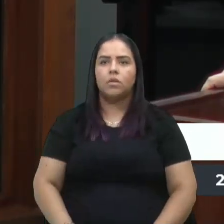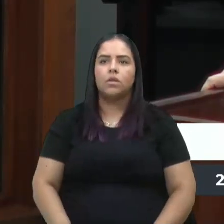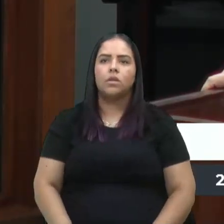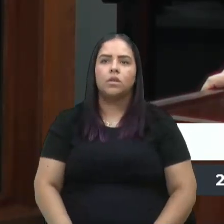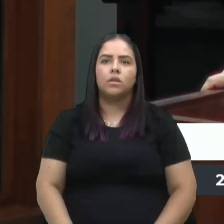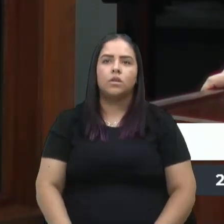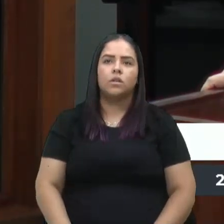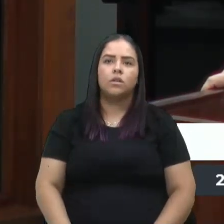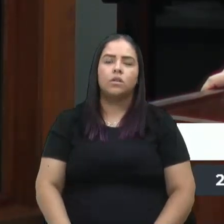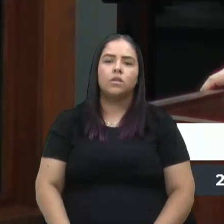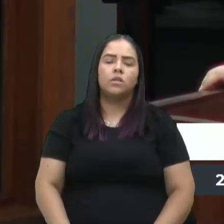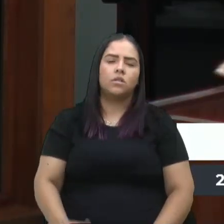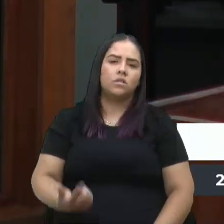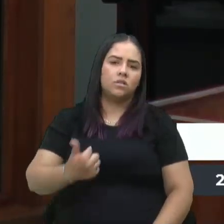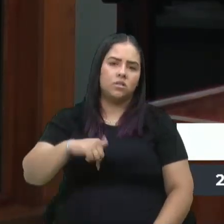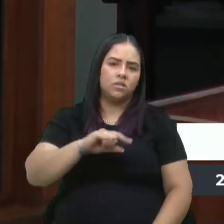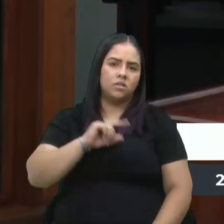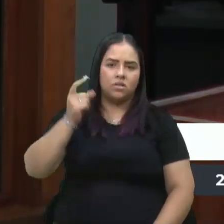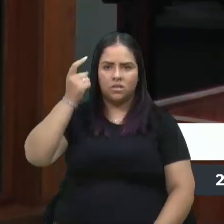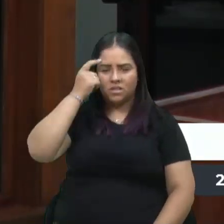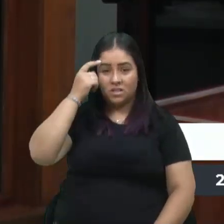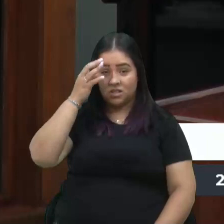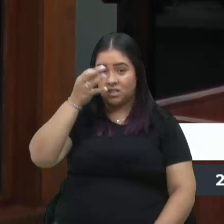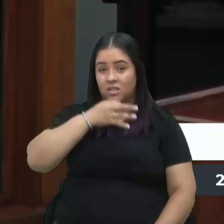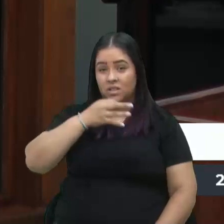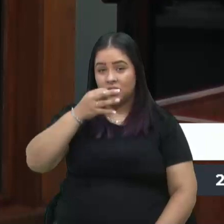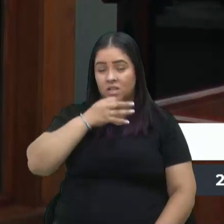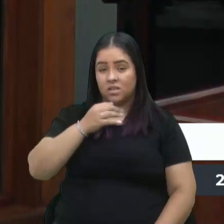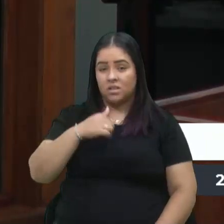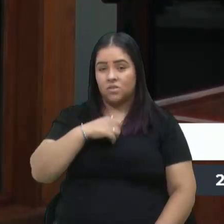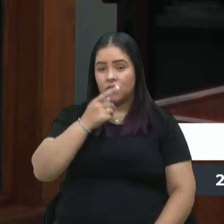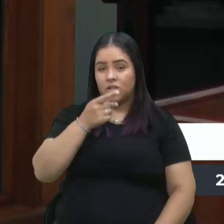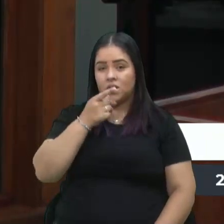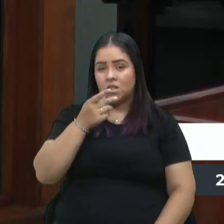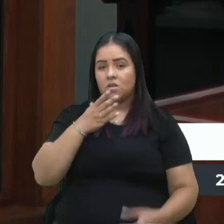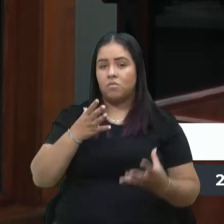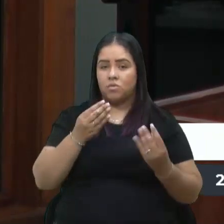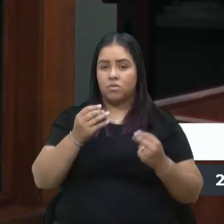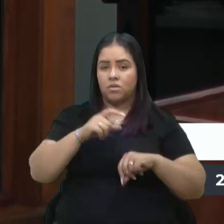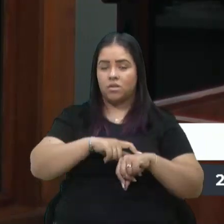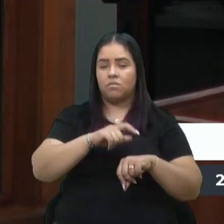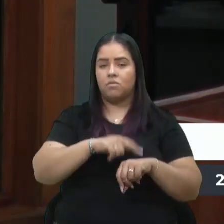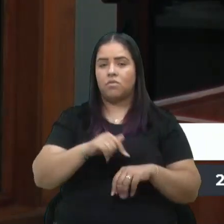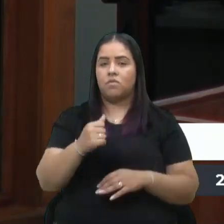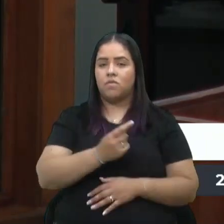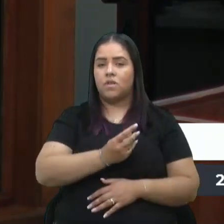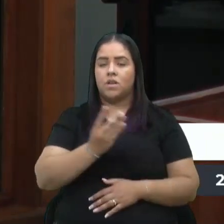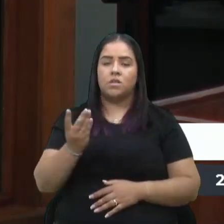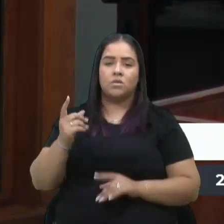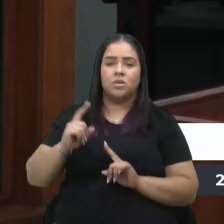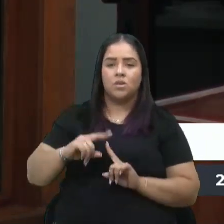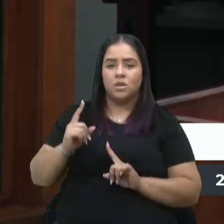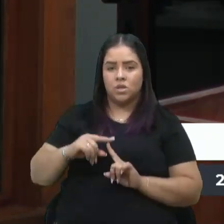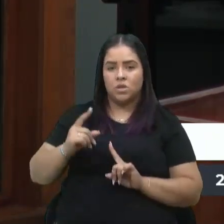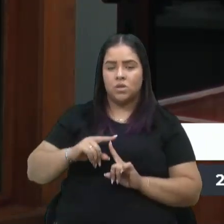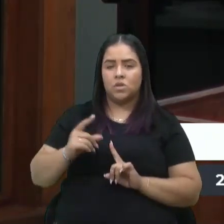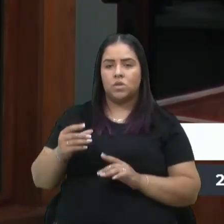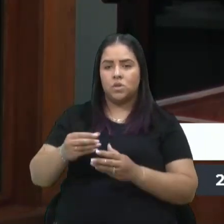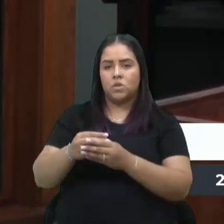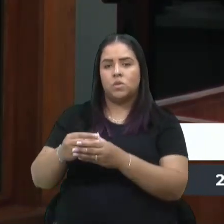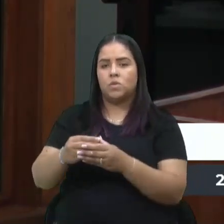E aí, quando a gente pensa em Caxias do Sul, e eu tenho falado sobre isso há bastante tempo, das mais variadas formas de turismo,